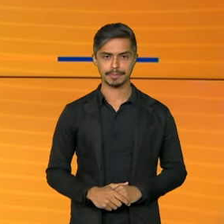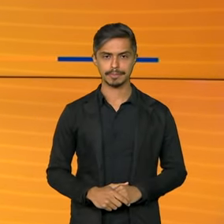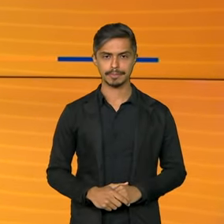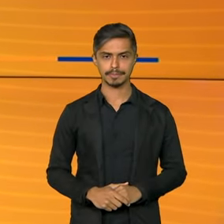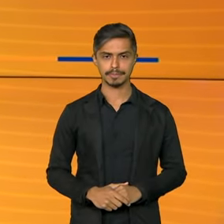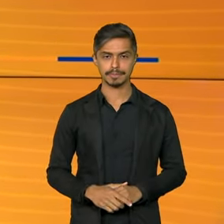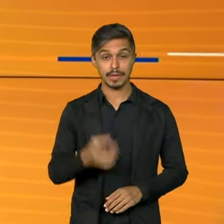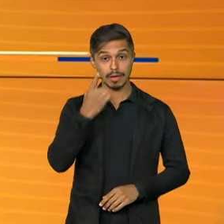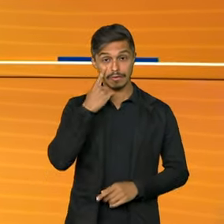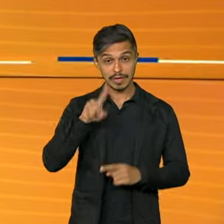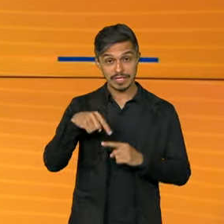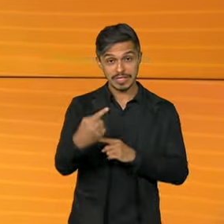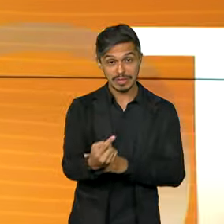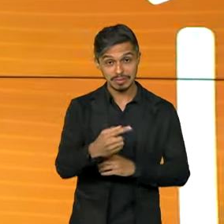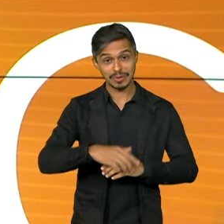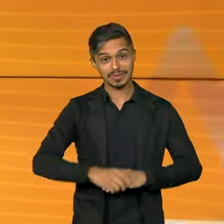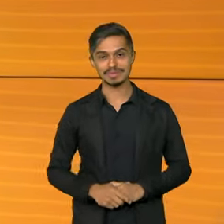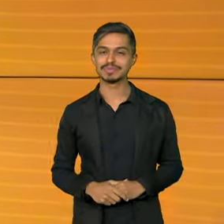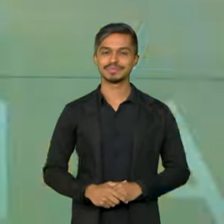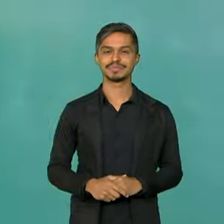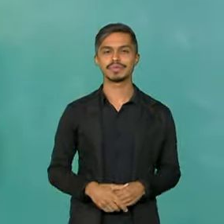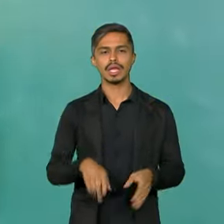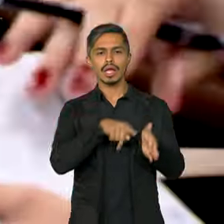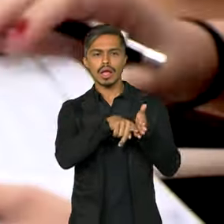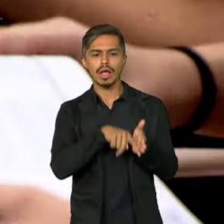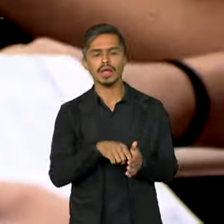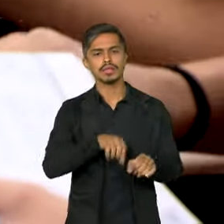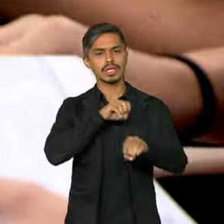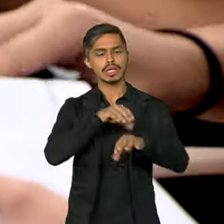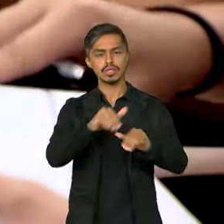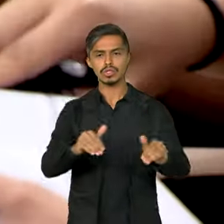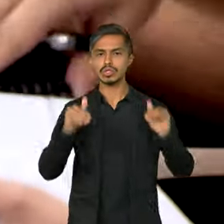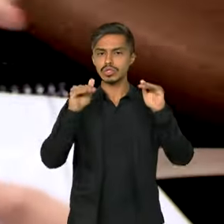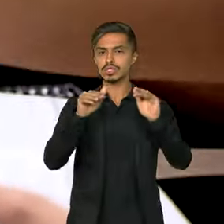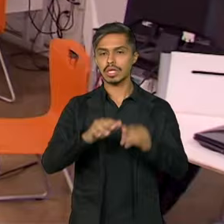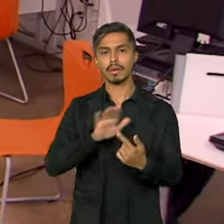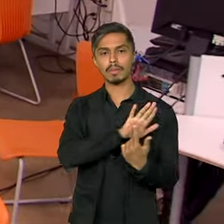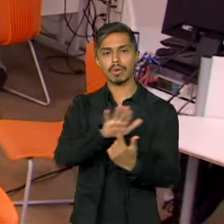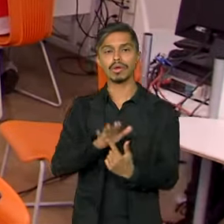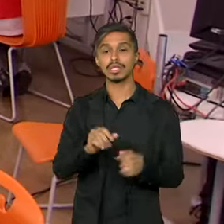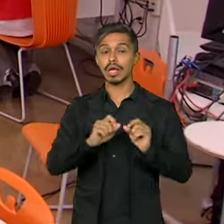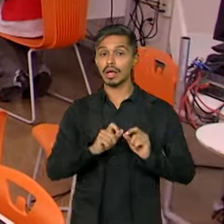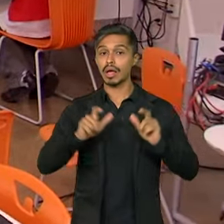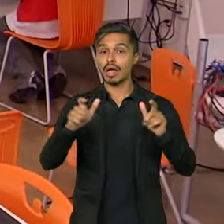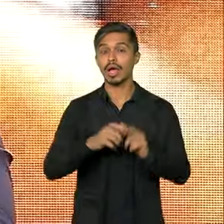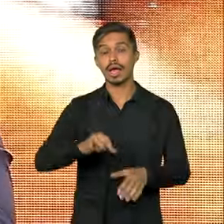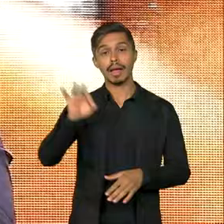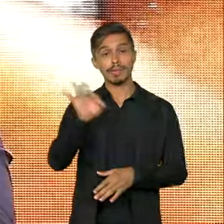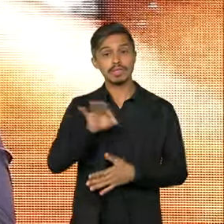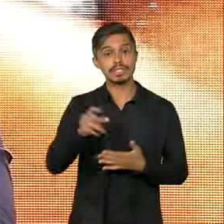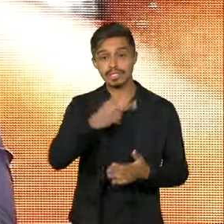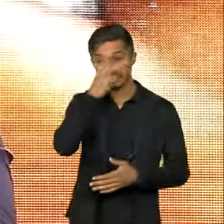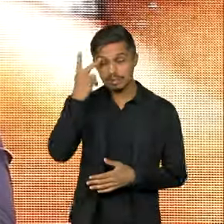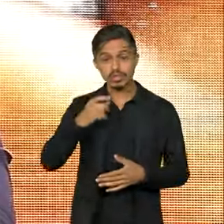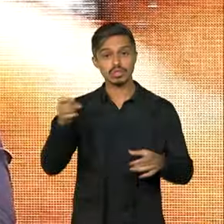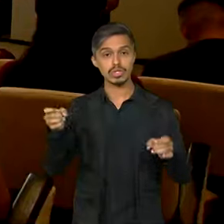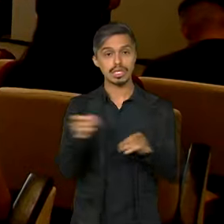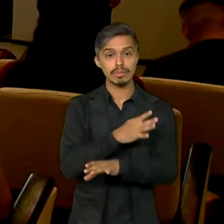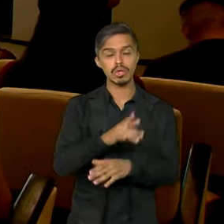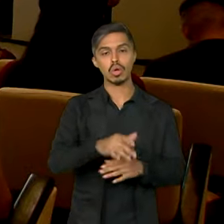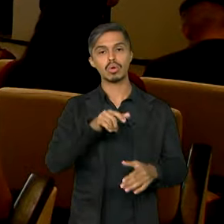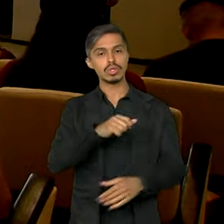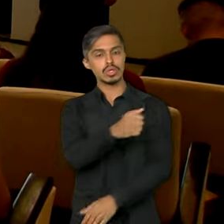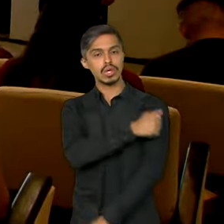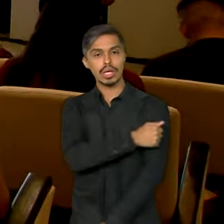E veja a seguir. Censo da Educação Superior revela que aumentou a taxa de conclusão dos cursos entre